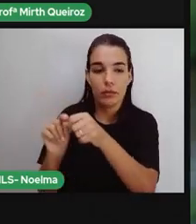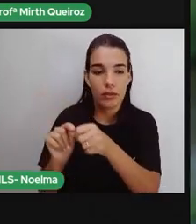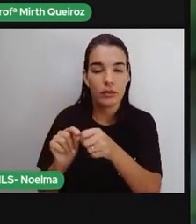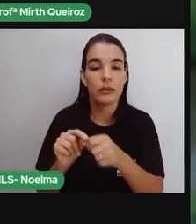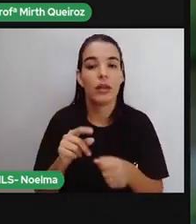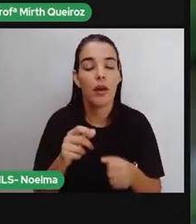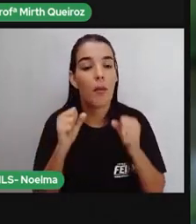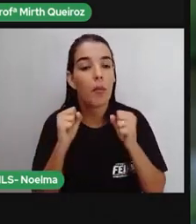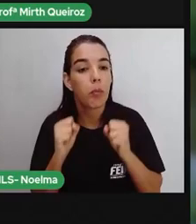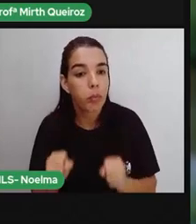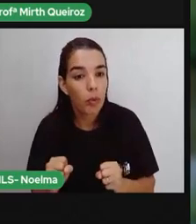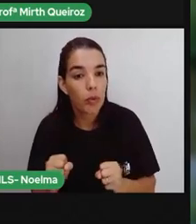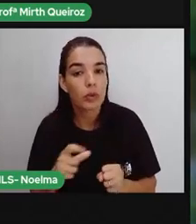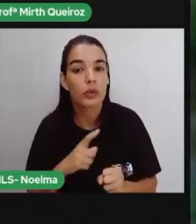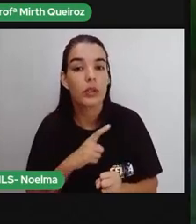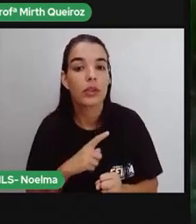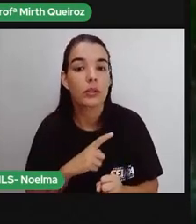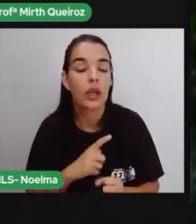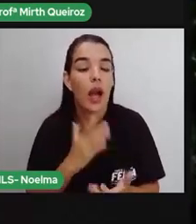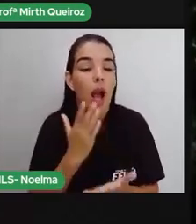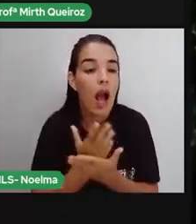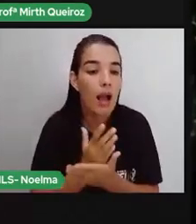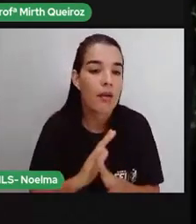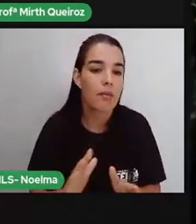esse problema de assoreamento resolvido.